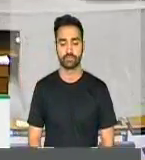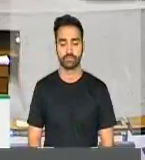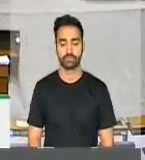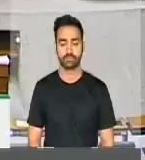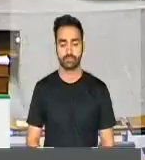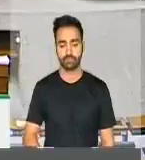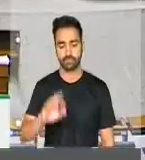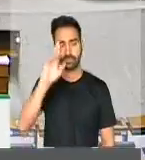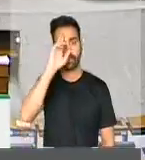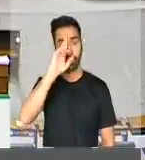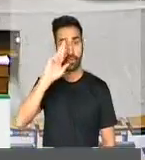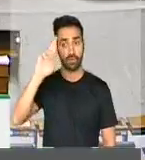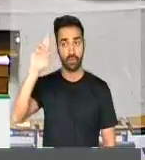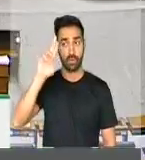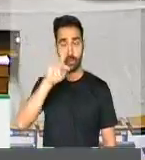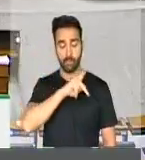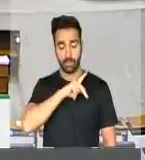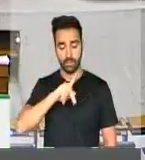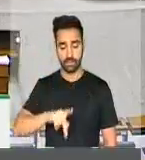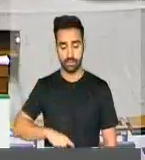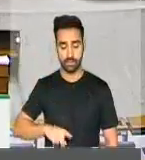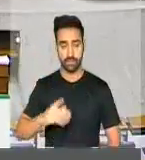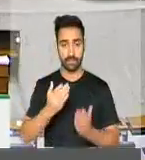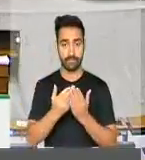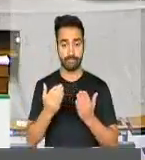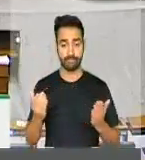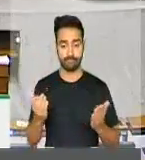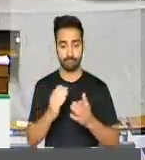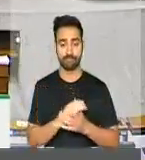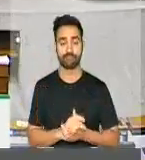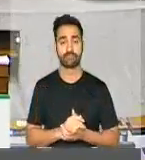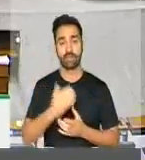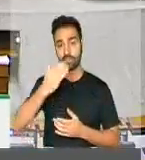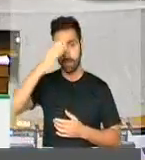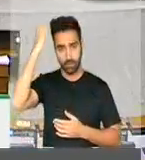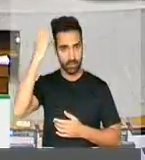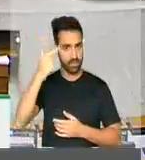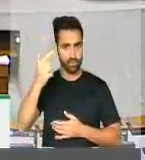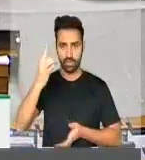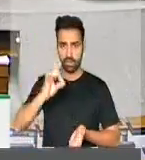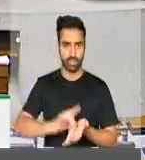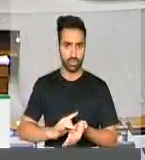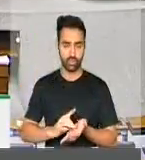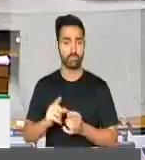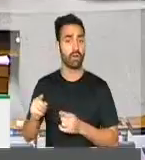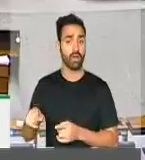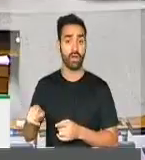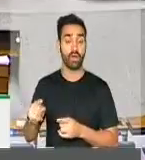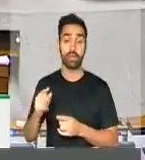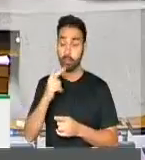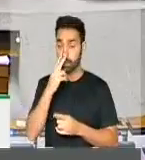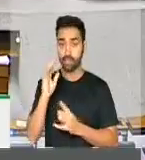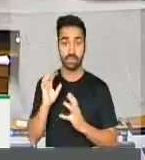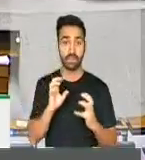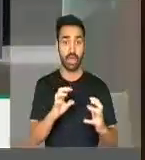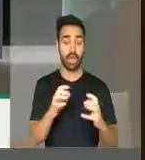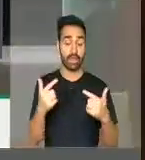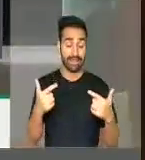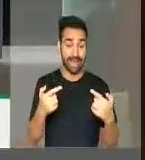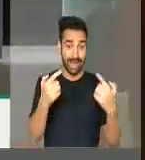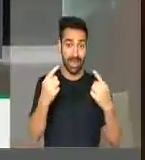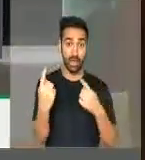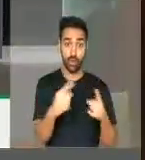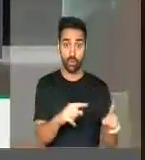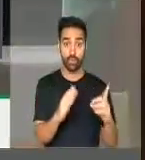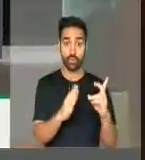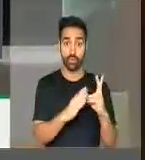Senhor presidente, Temer, o ilegítimo, declarou guerra aos brasileiros indígenas e equilombolas.